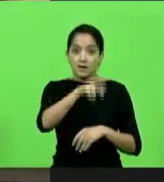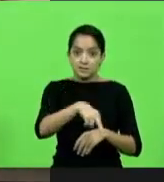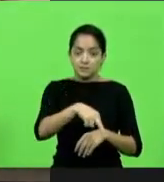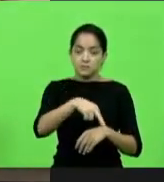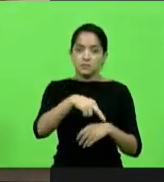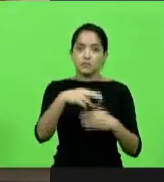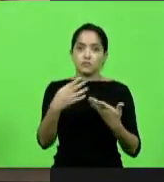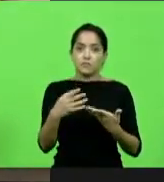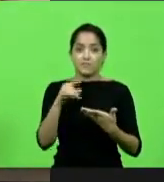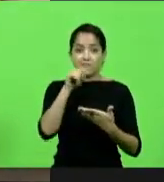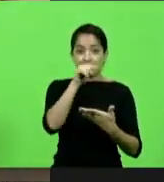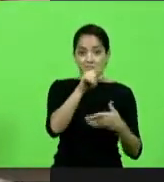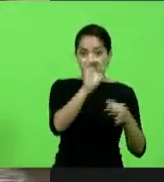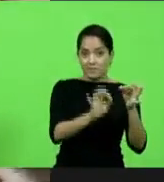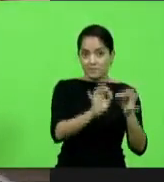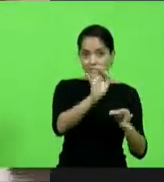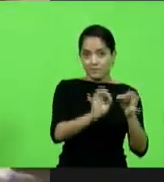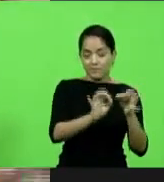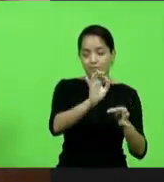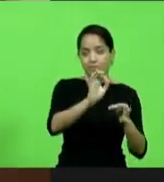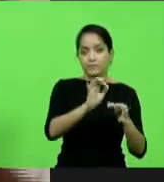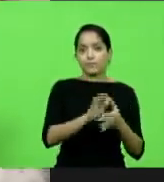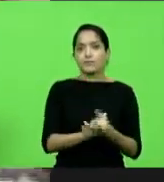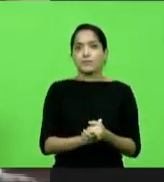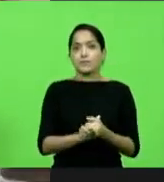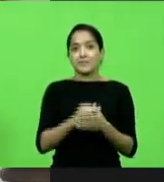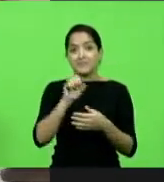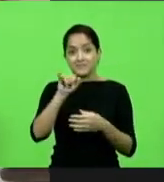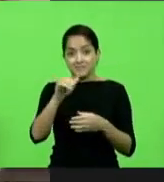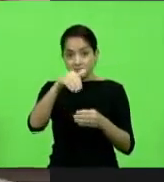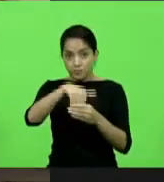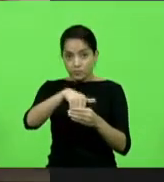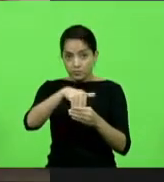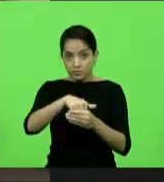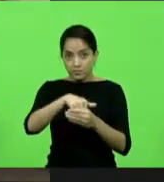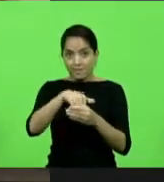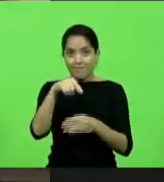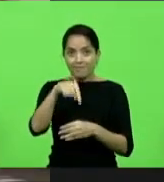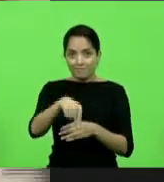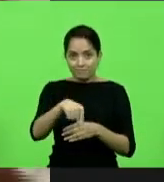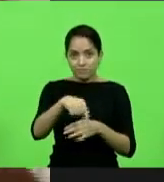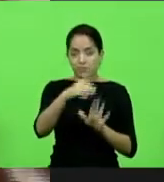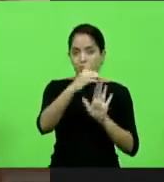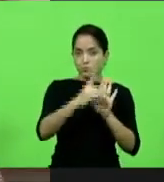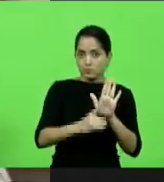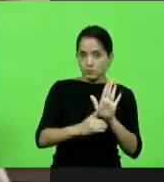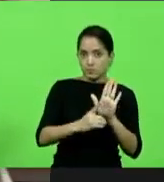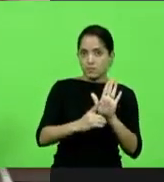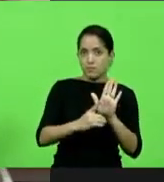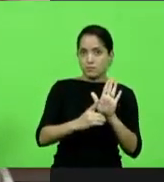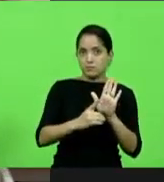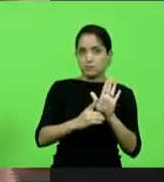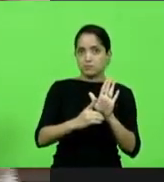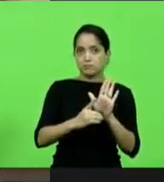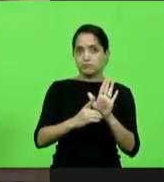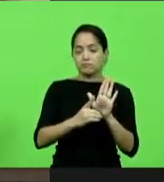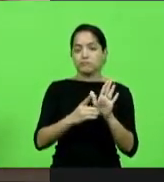para a juíza. Porque, se nós votarmos no parlamento o decreto sem razão